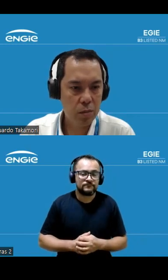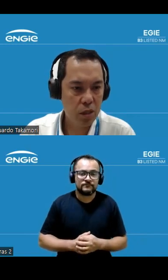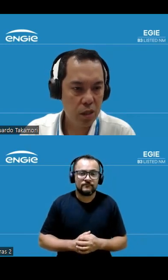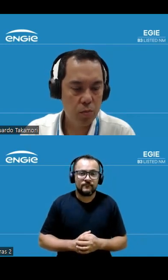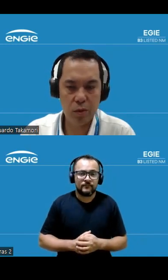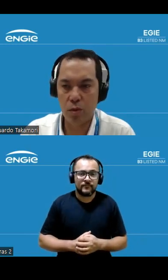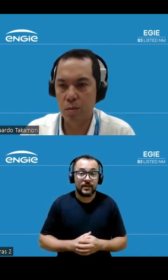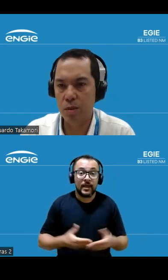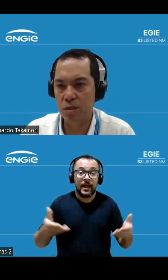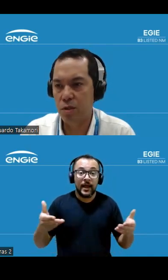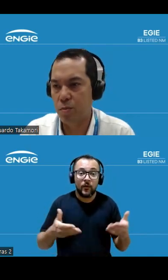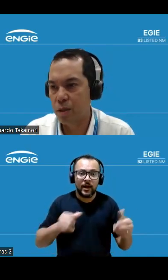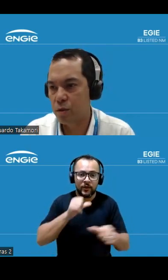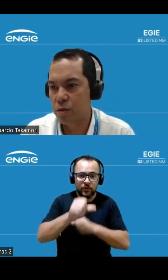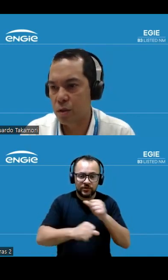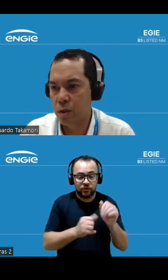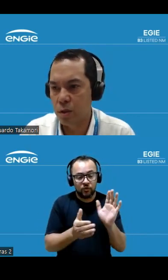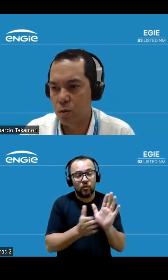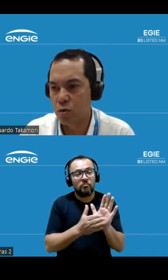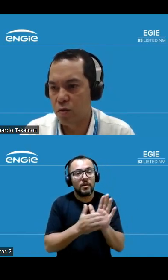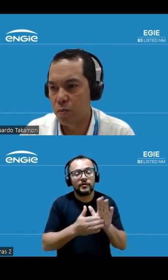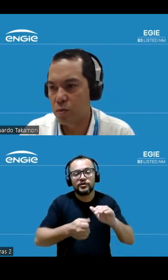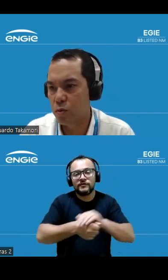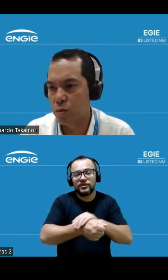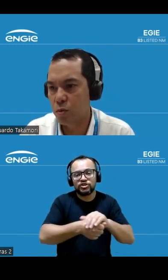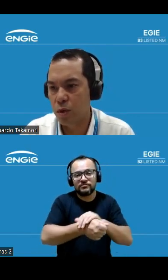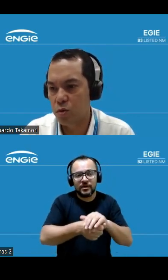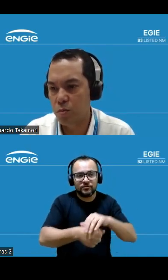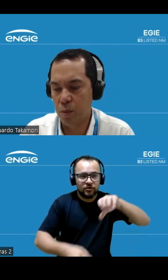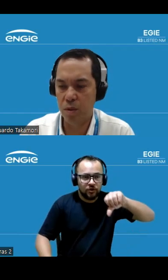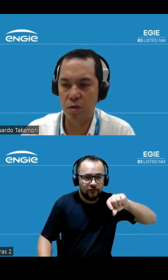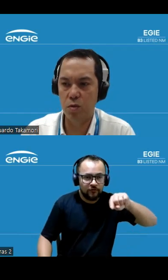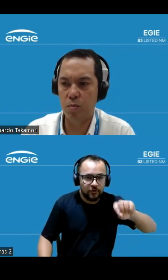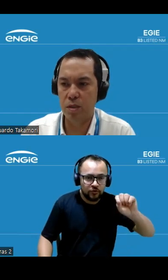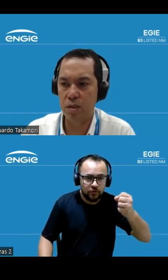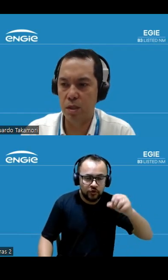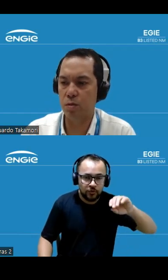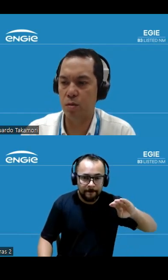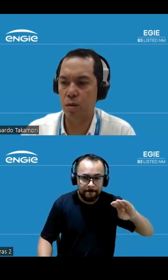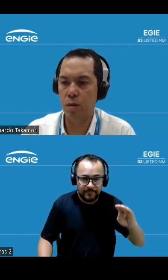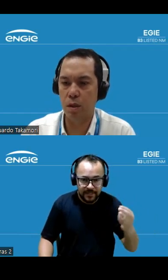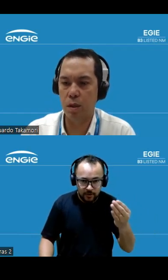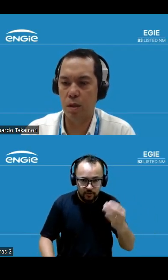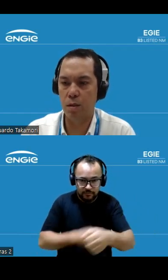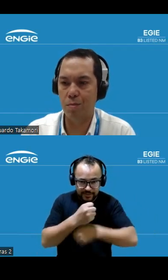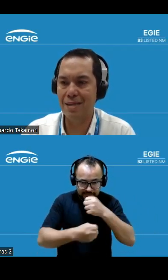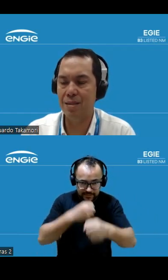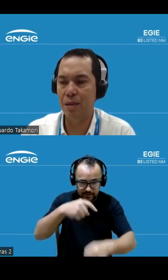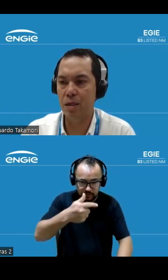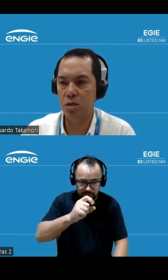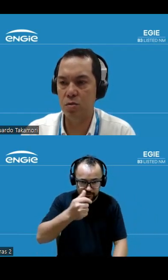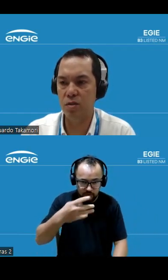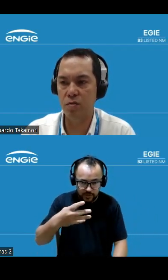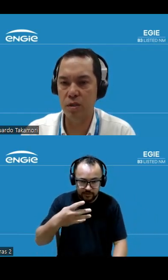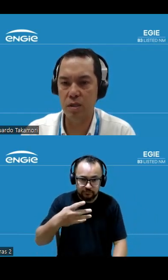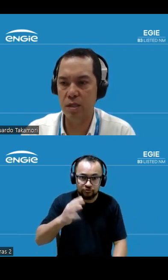atualizamos aqui o panorama de investimentos dos 9,8 bi previstos para esse ano mais da